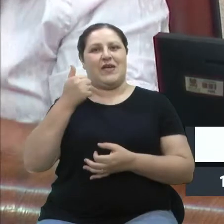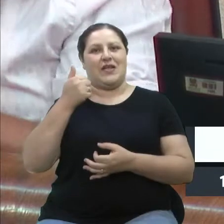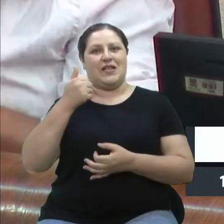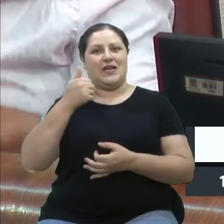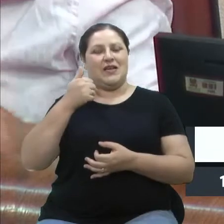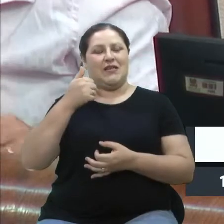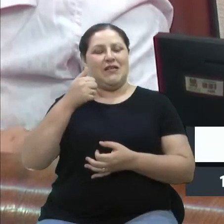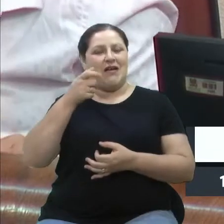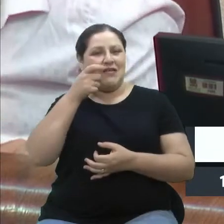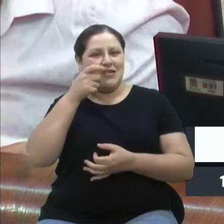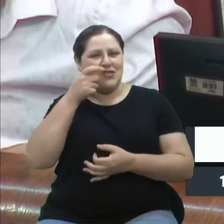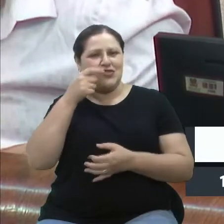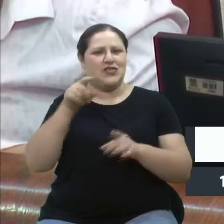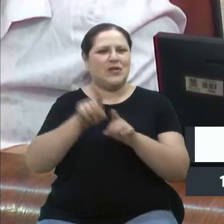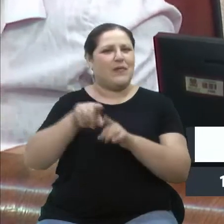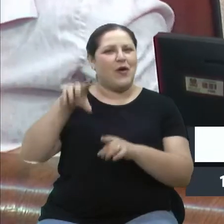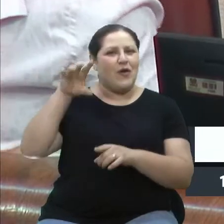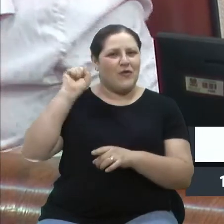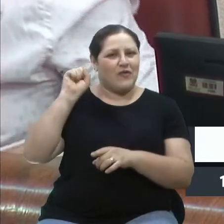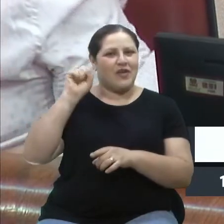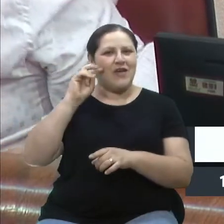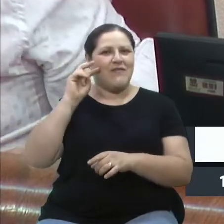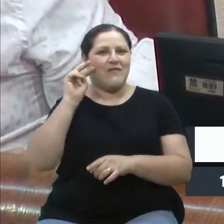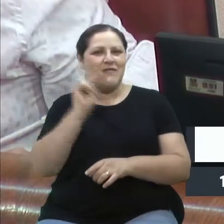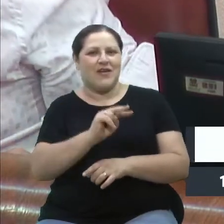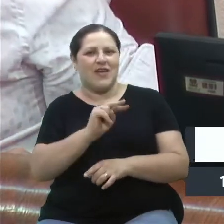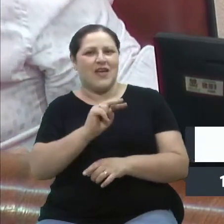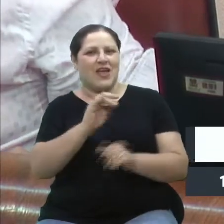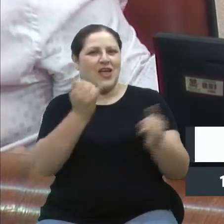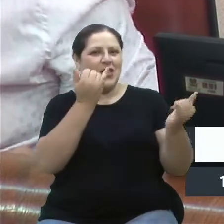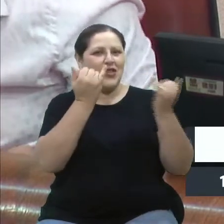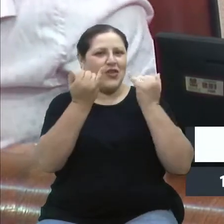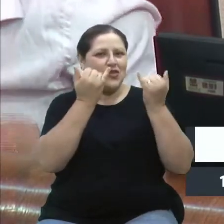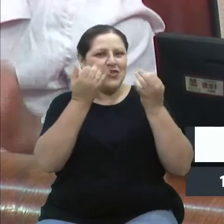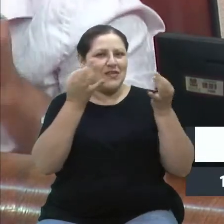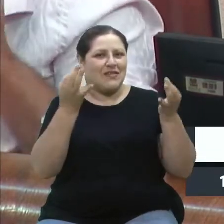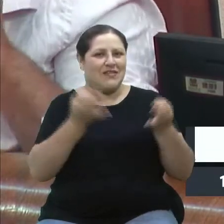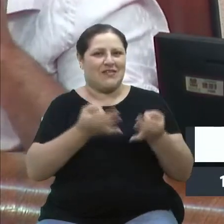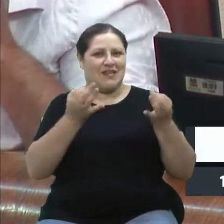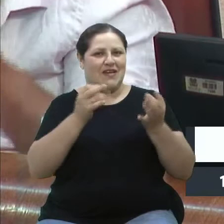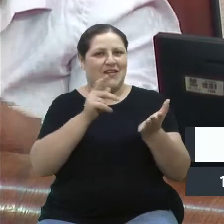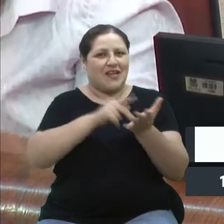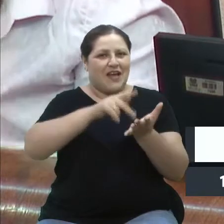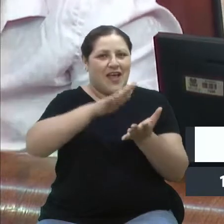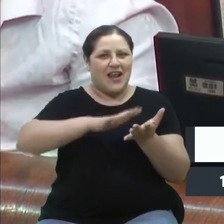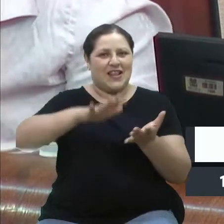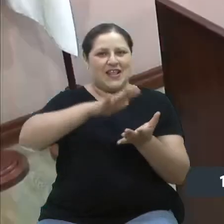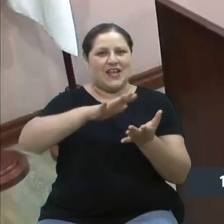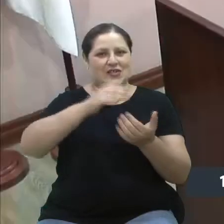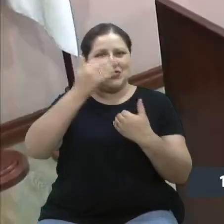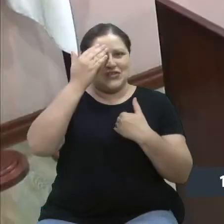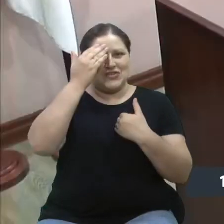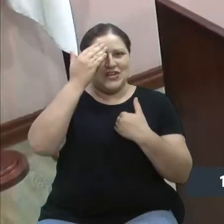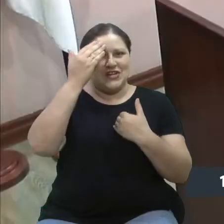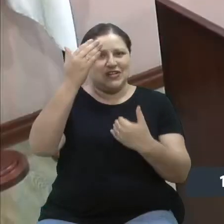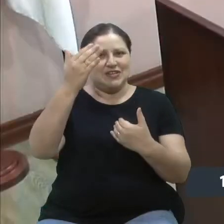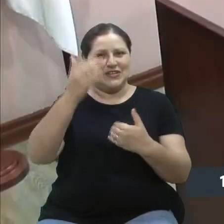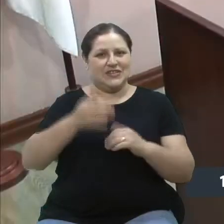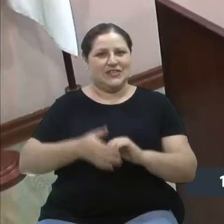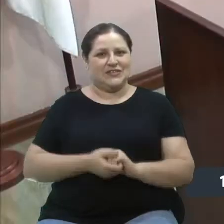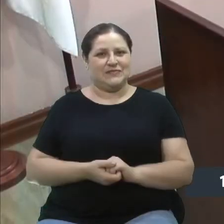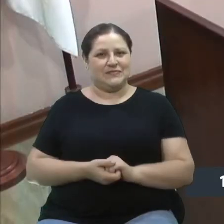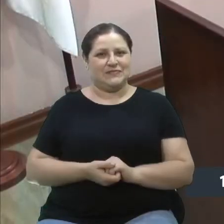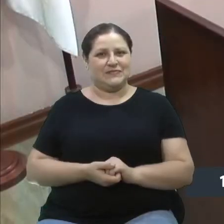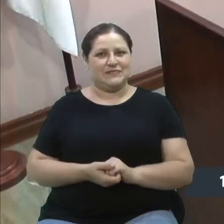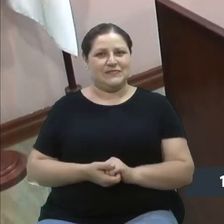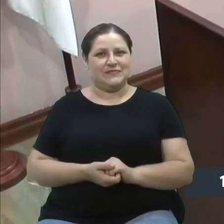Jornal do Almoço, e ver a notícia como deve ser a realidade. Obrigado. Eu que agradeço, não sei se aqui